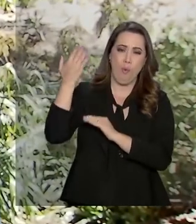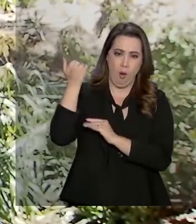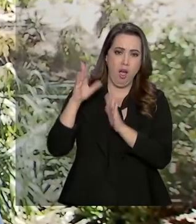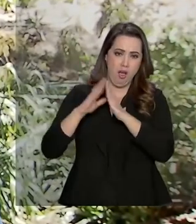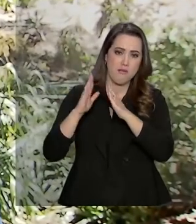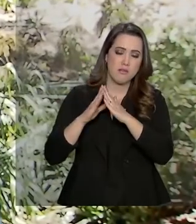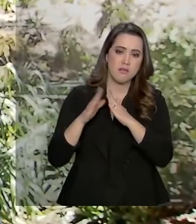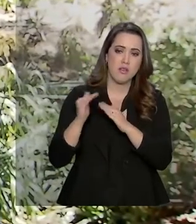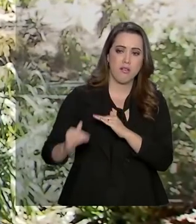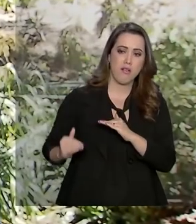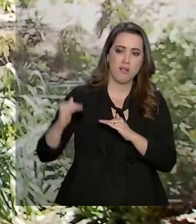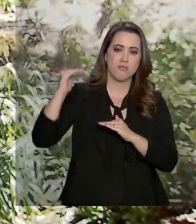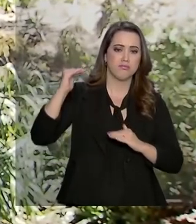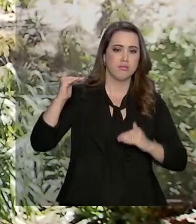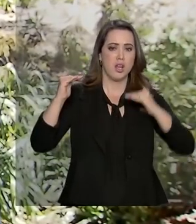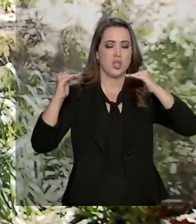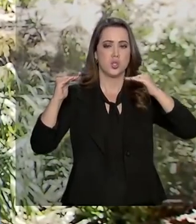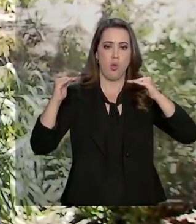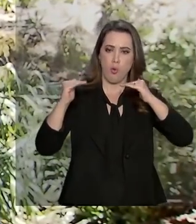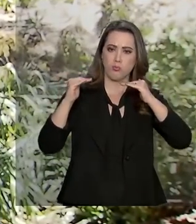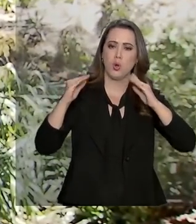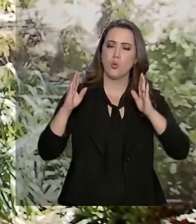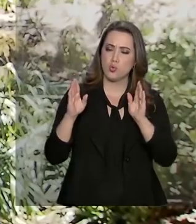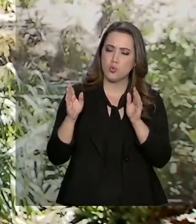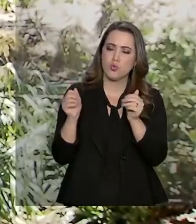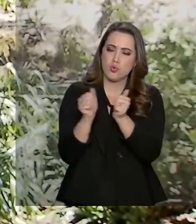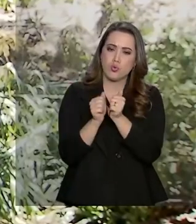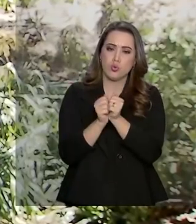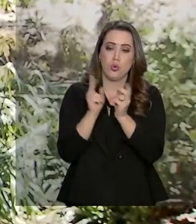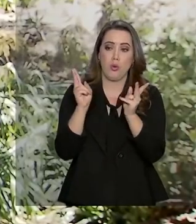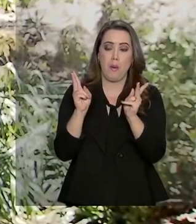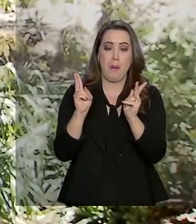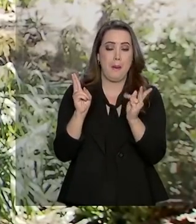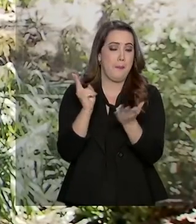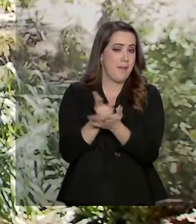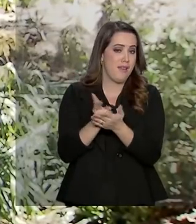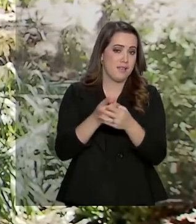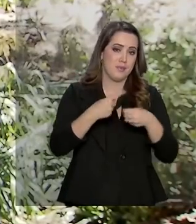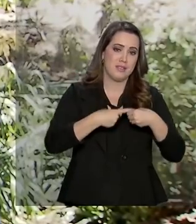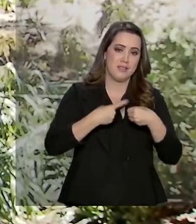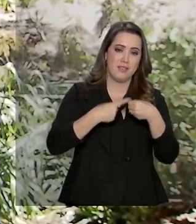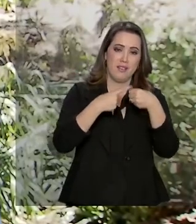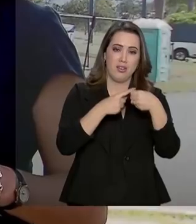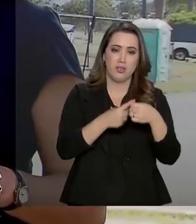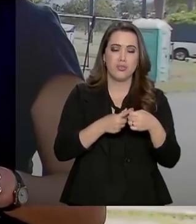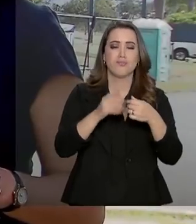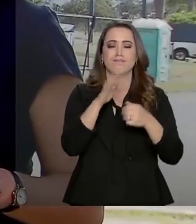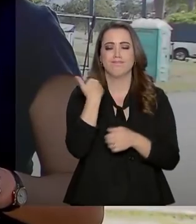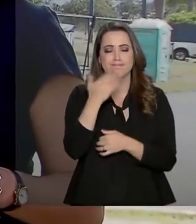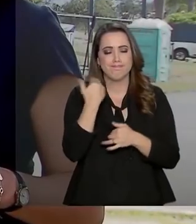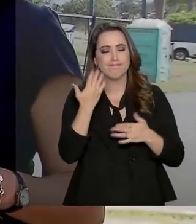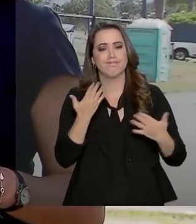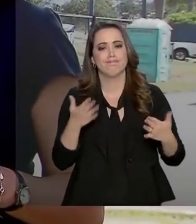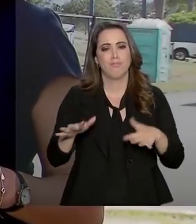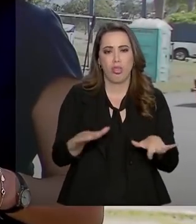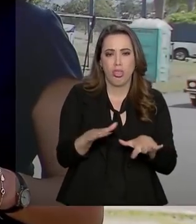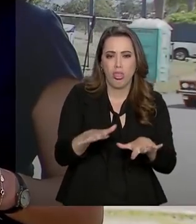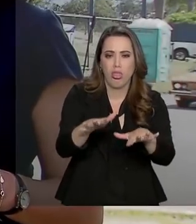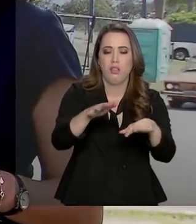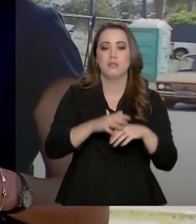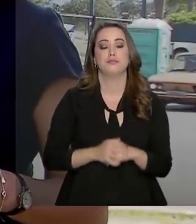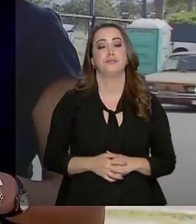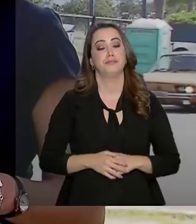a gente cresceu junto na mesma vila e também foram levados, sabe. E nesta quarta-feira foi